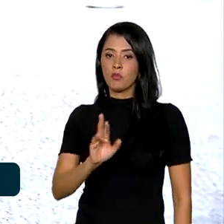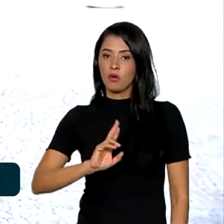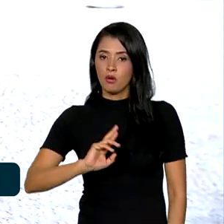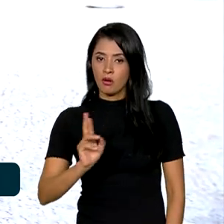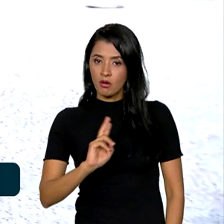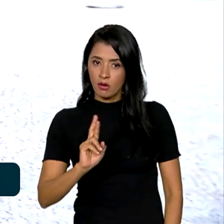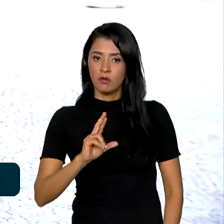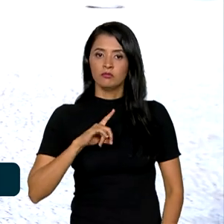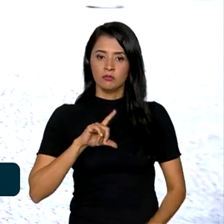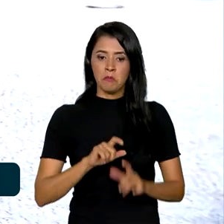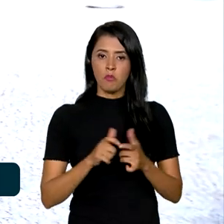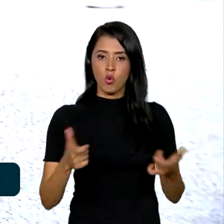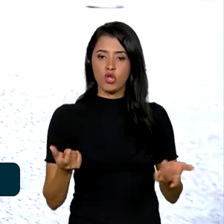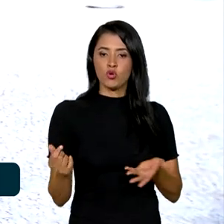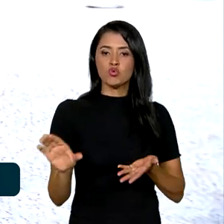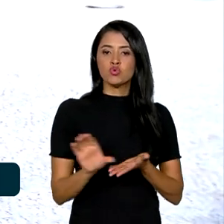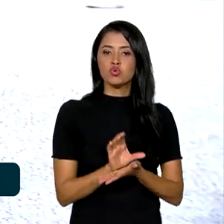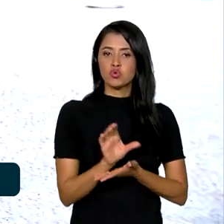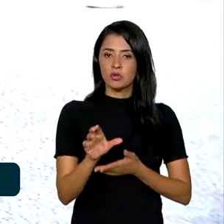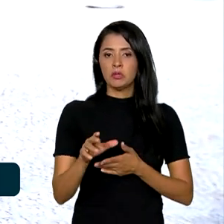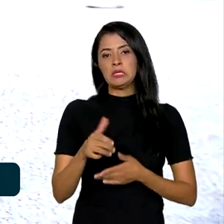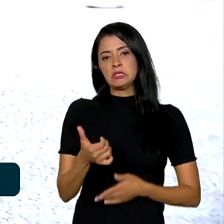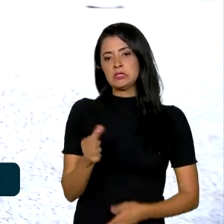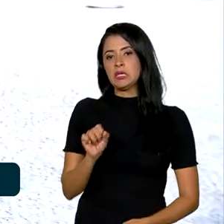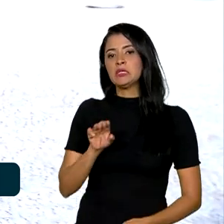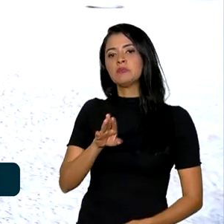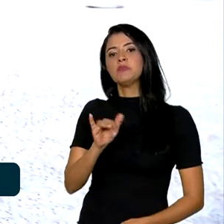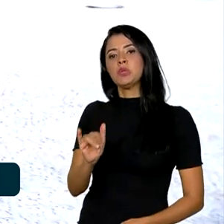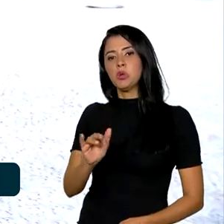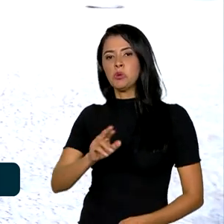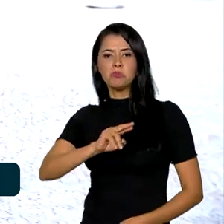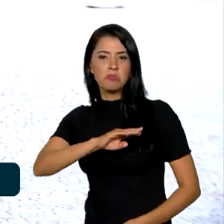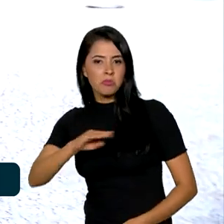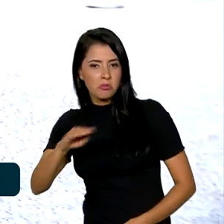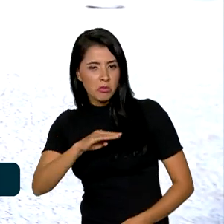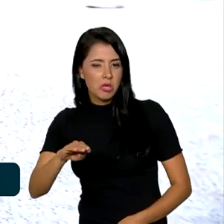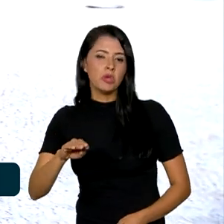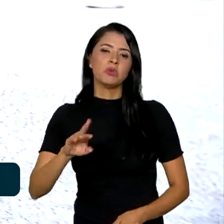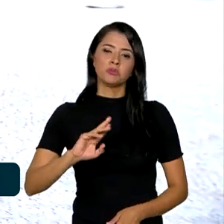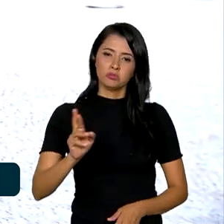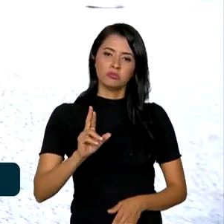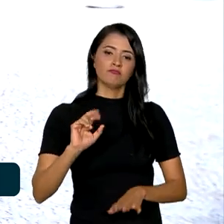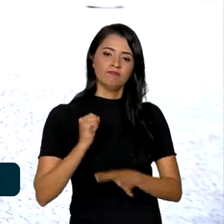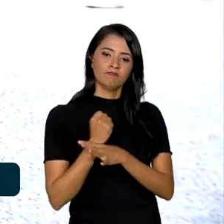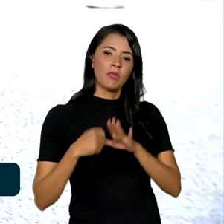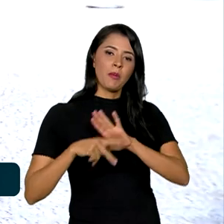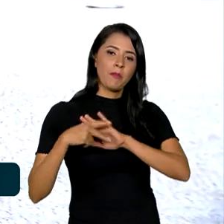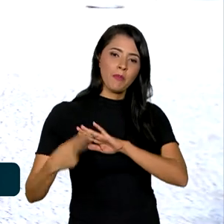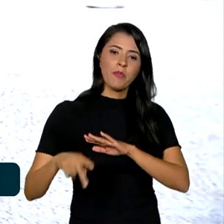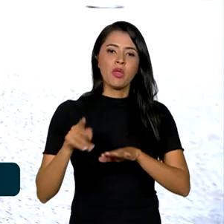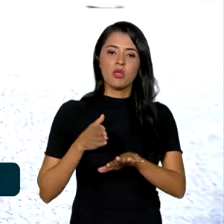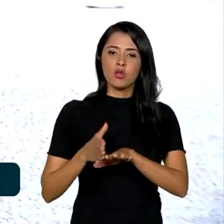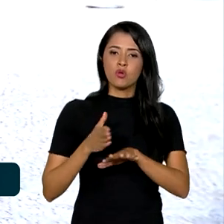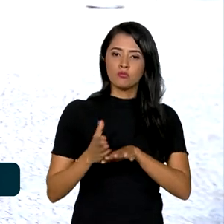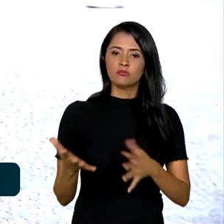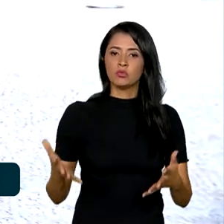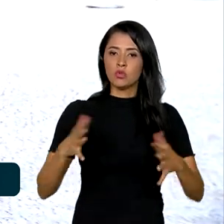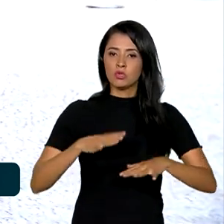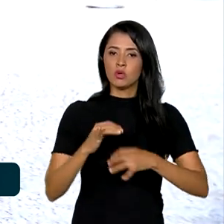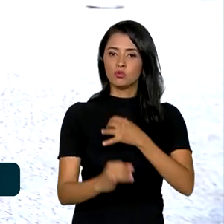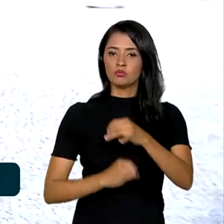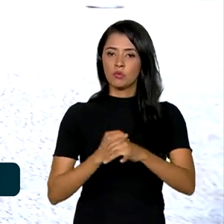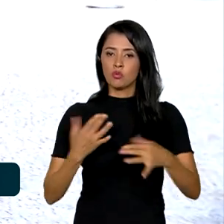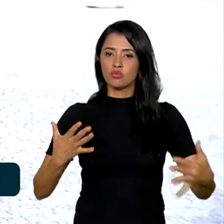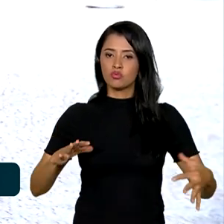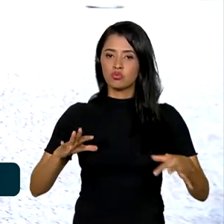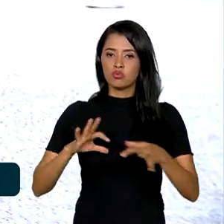Grande parte dos recursos, cerca de 6 bilhões e meio de reais, serão garantidos pelo eixo Inclusão Digital e